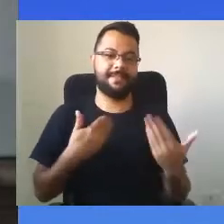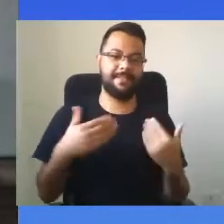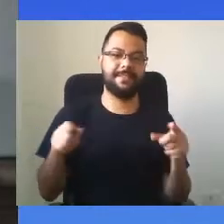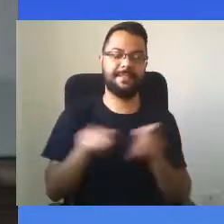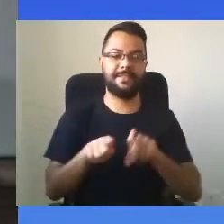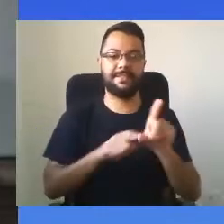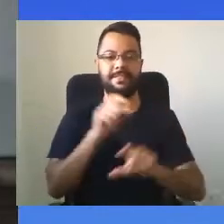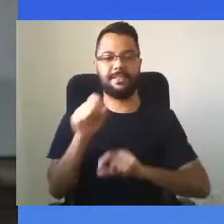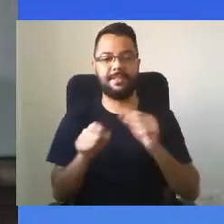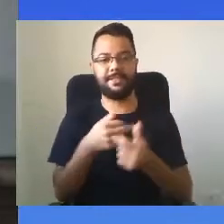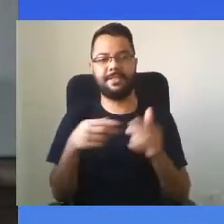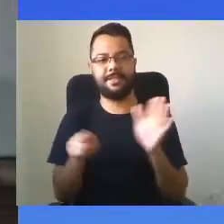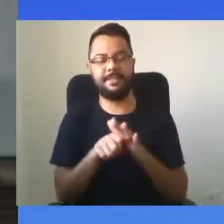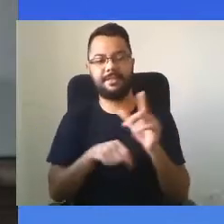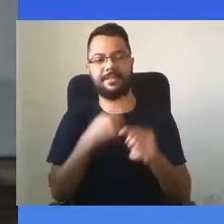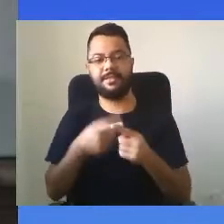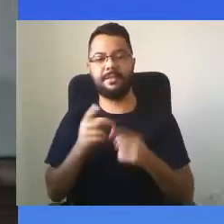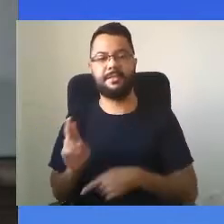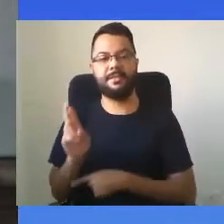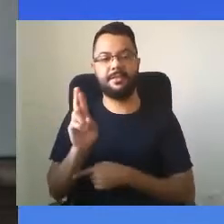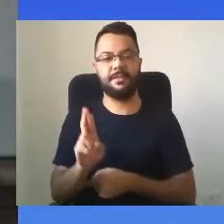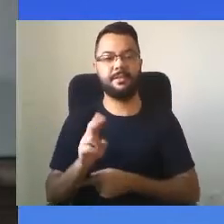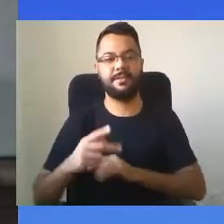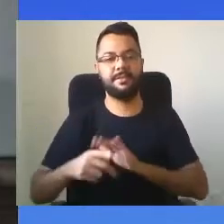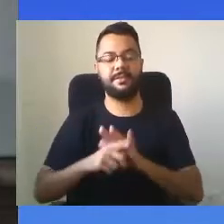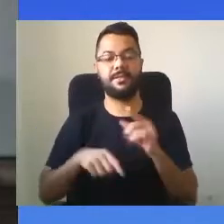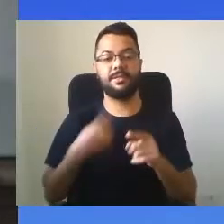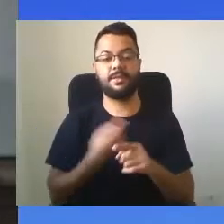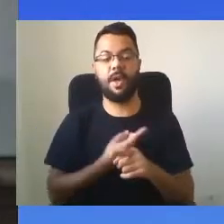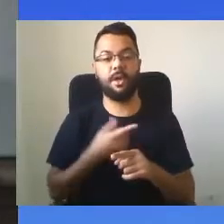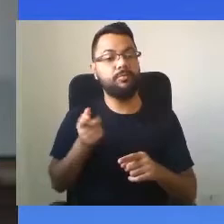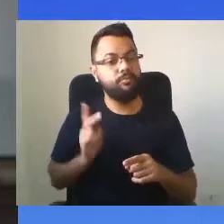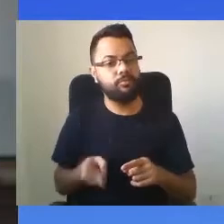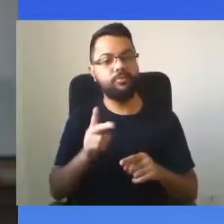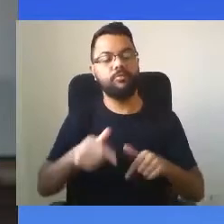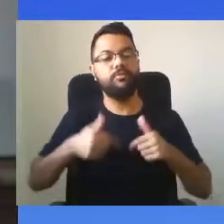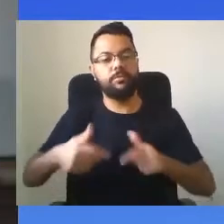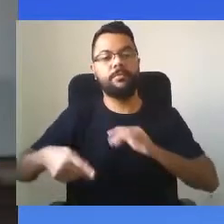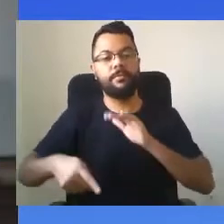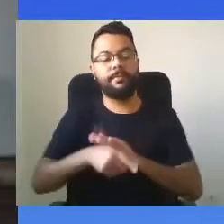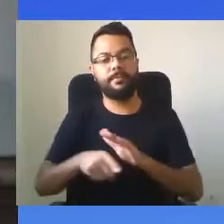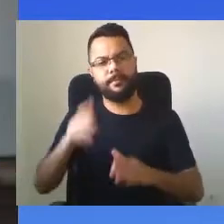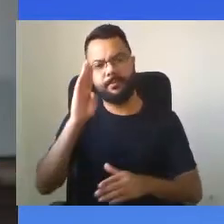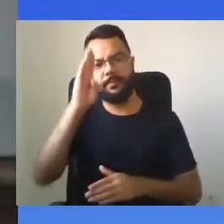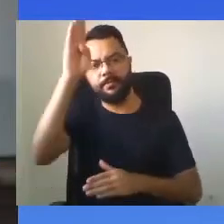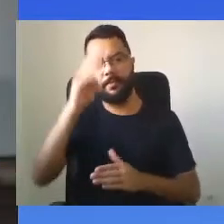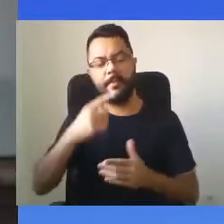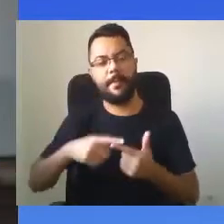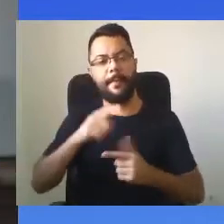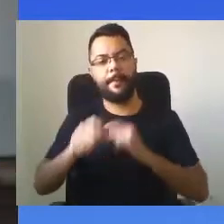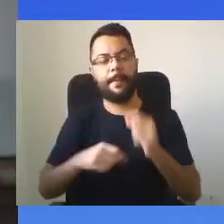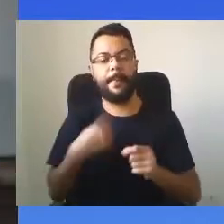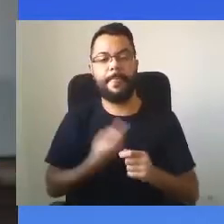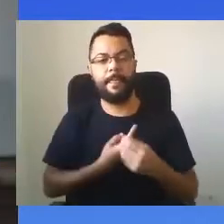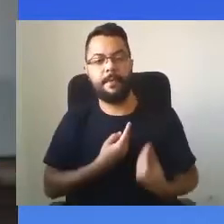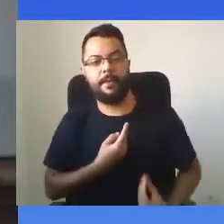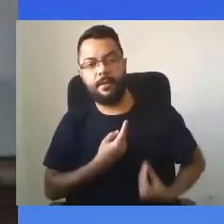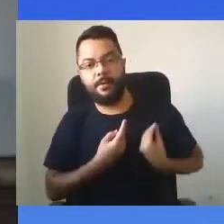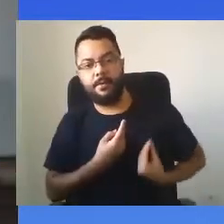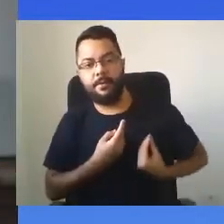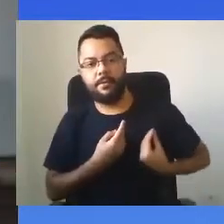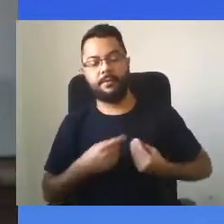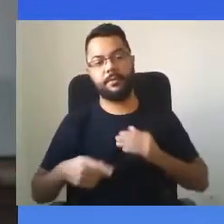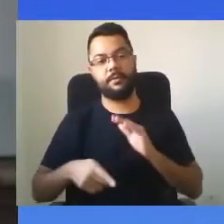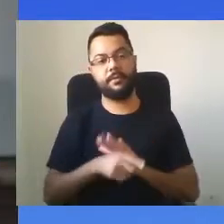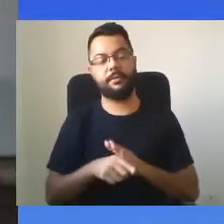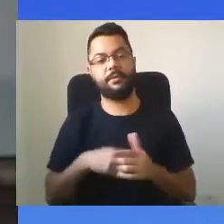representando. Continuamos protagonistas e imprescindíveis, e estamos nos hospitais, nos abrigos de